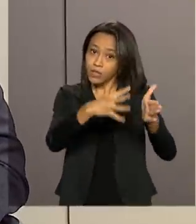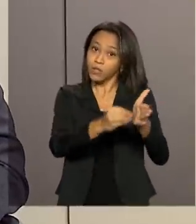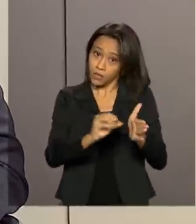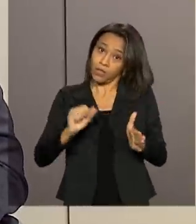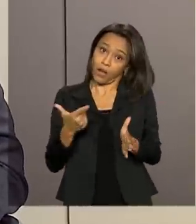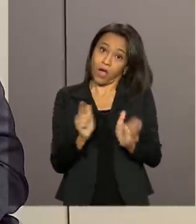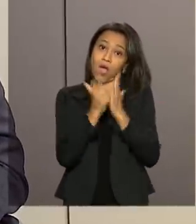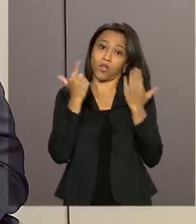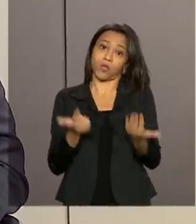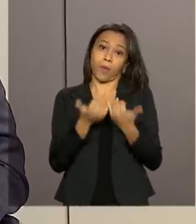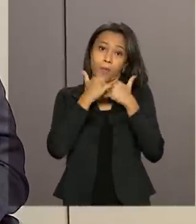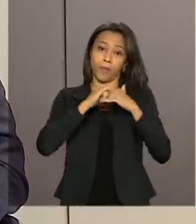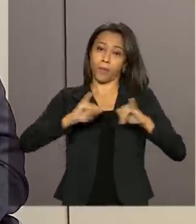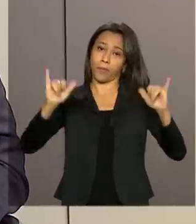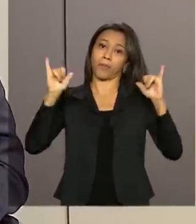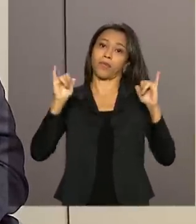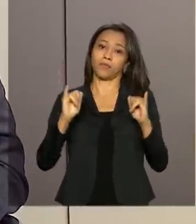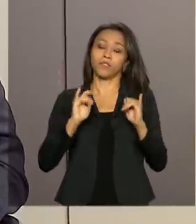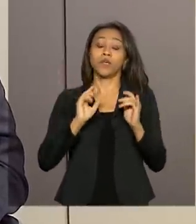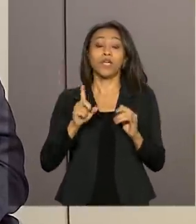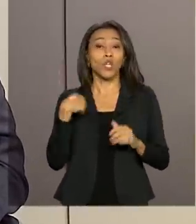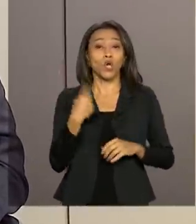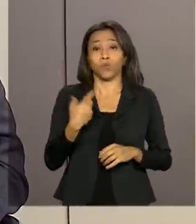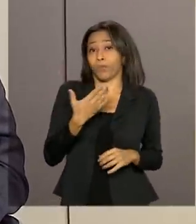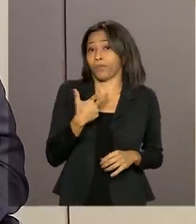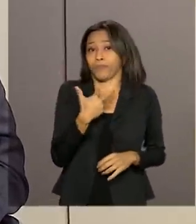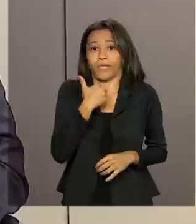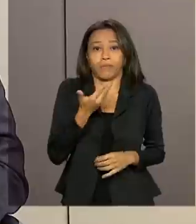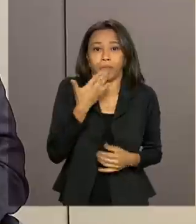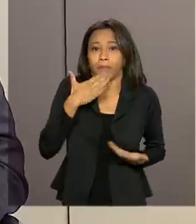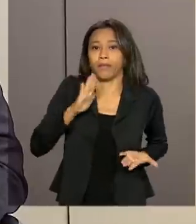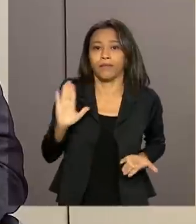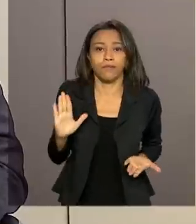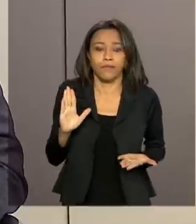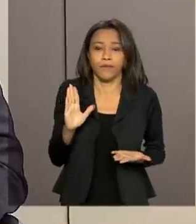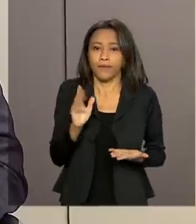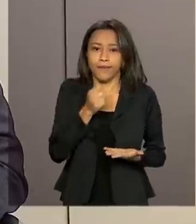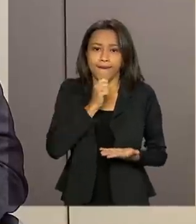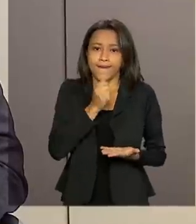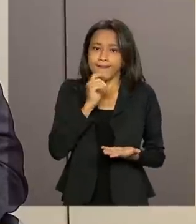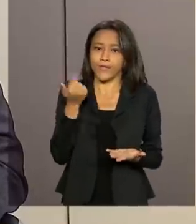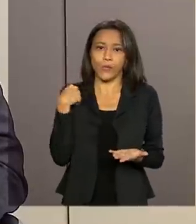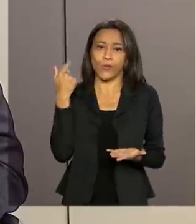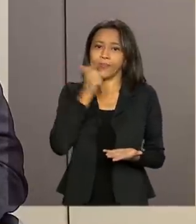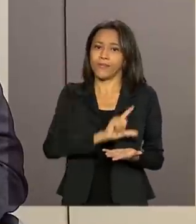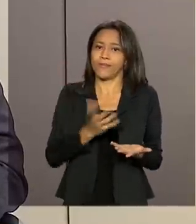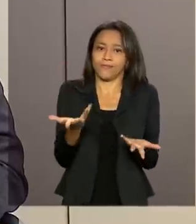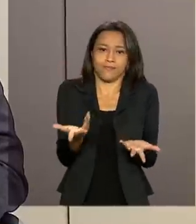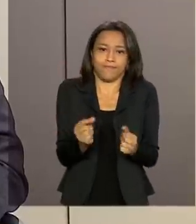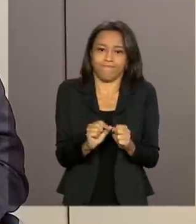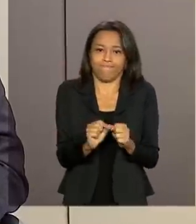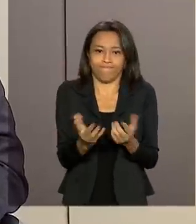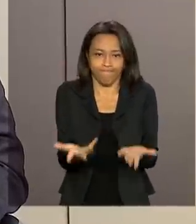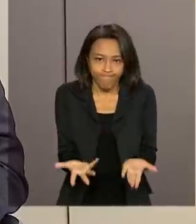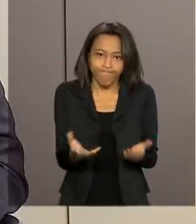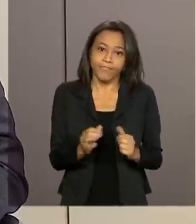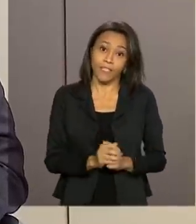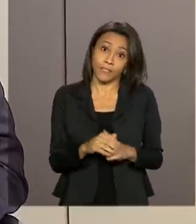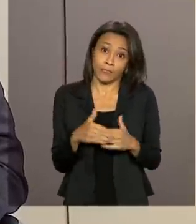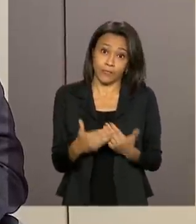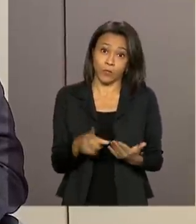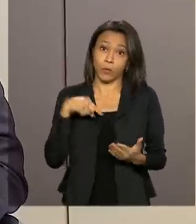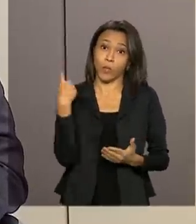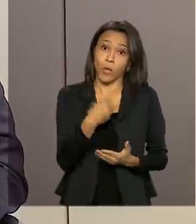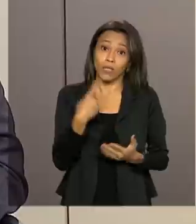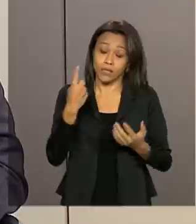para a imprensa, é que a gente não pode prometer algo que você, por enquanto, não tem condições de cumprir. Então, a nossa